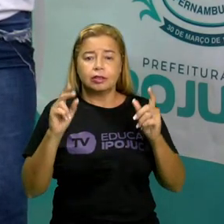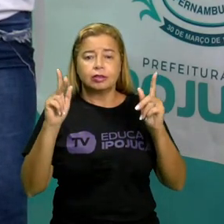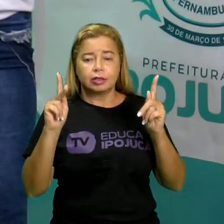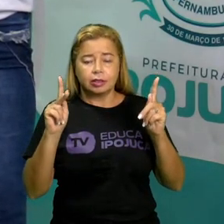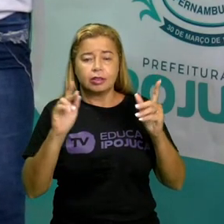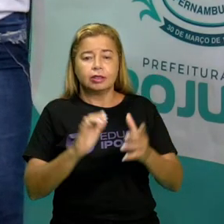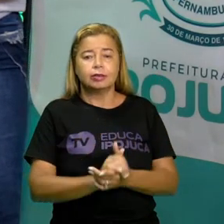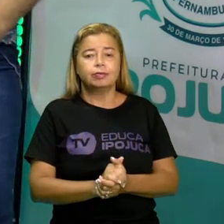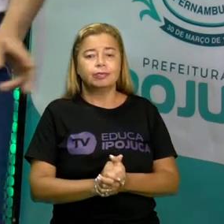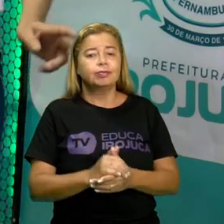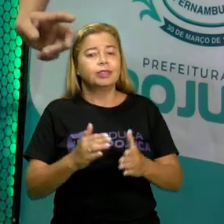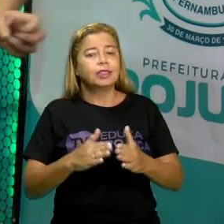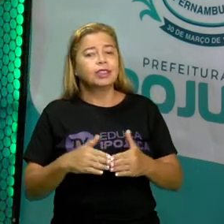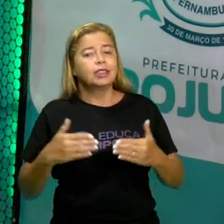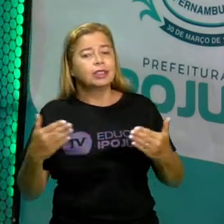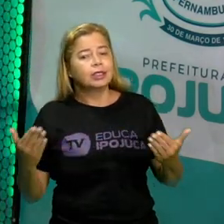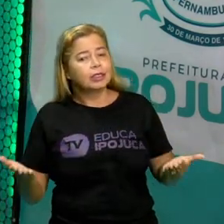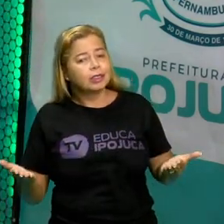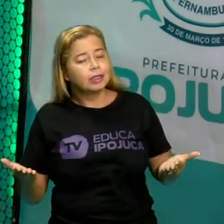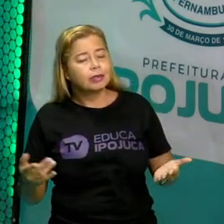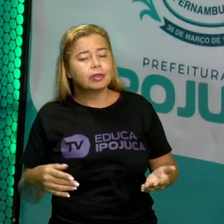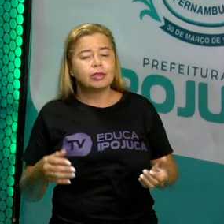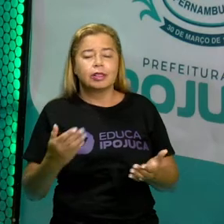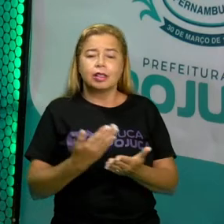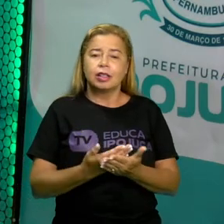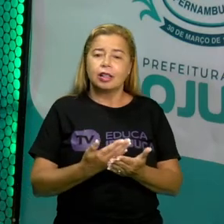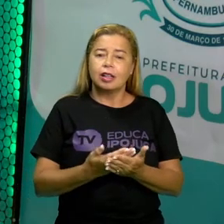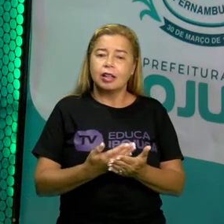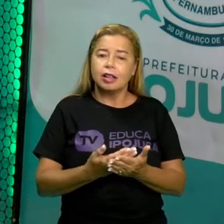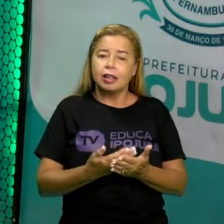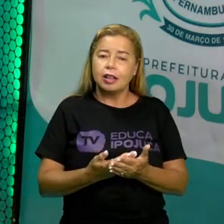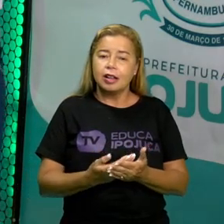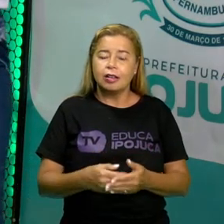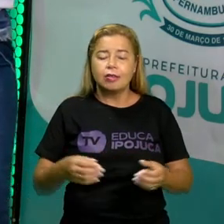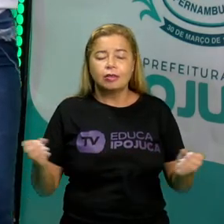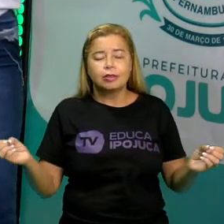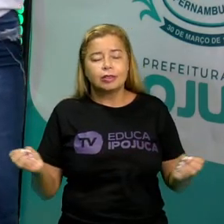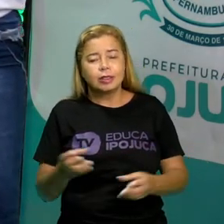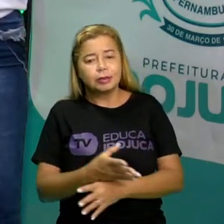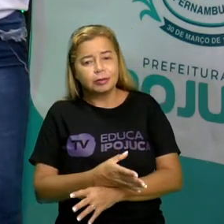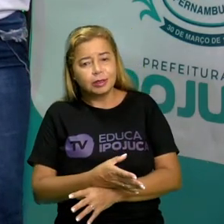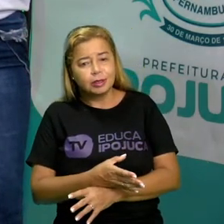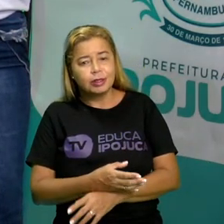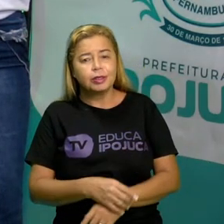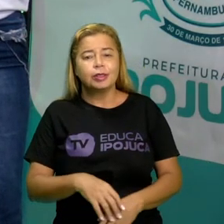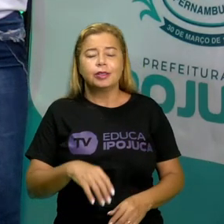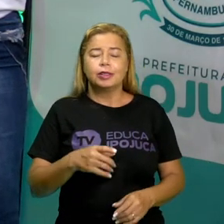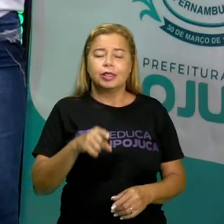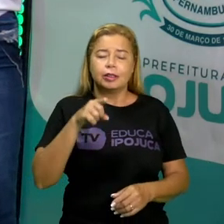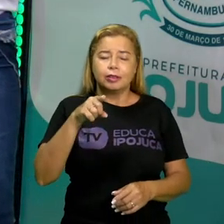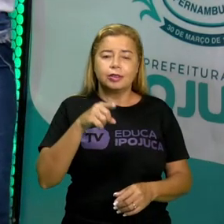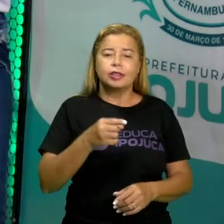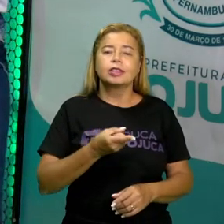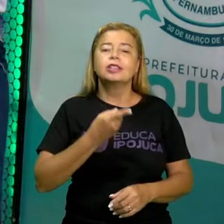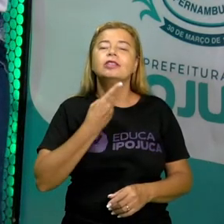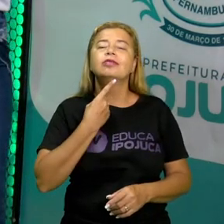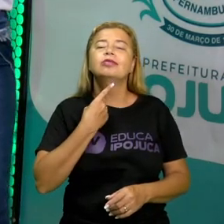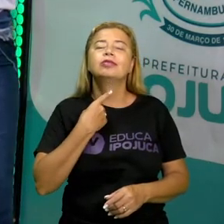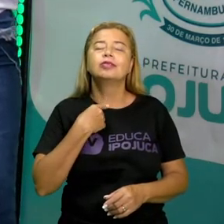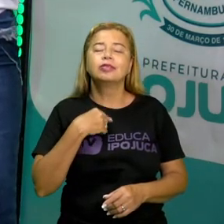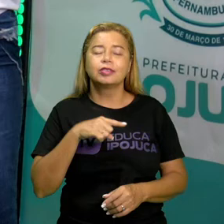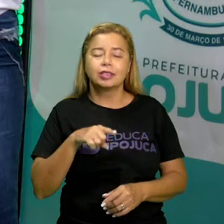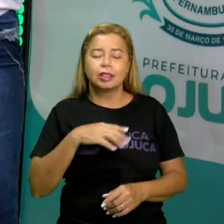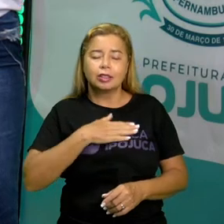Então, por hoje a nossa aula já está chegando ao finalzinho. Espero que vocês tenham gostado e aprendido